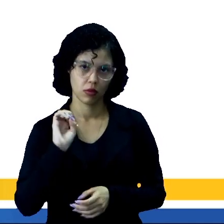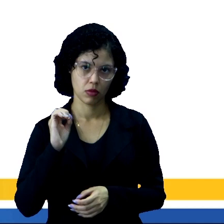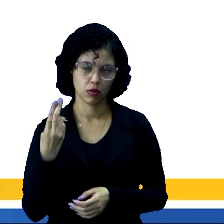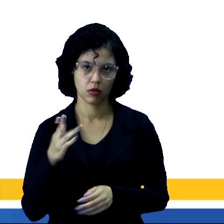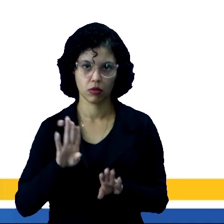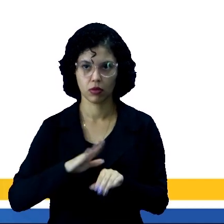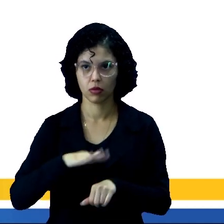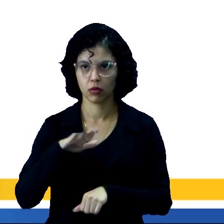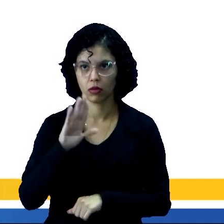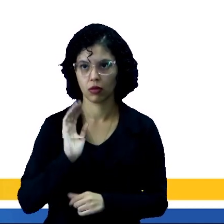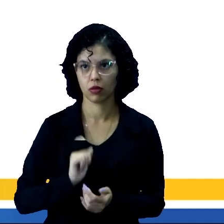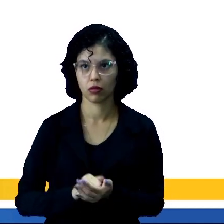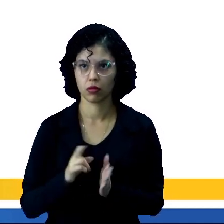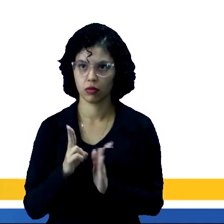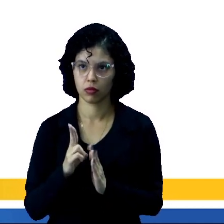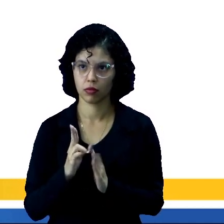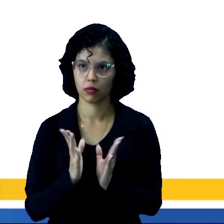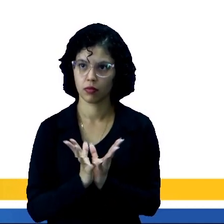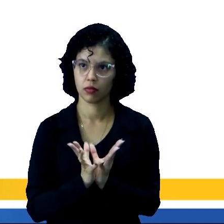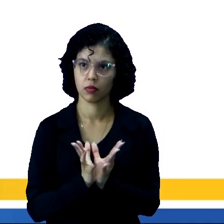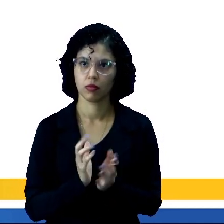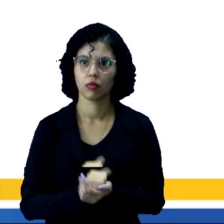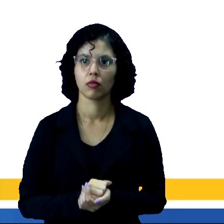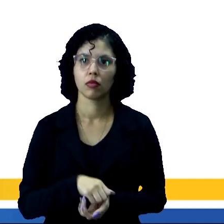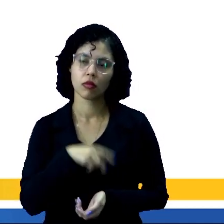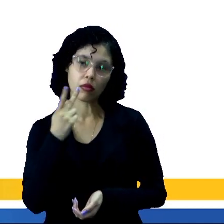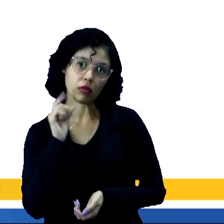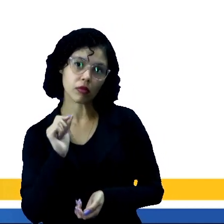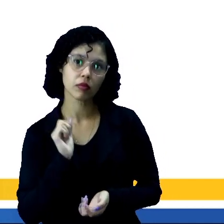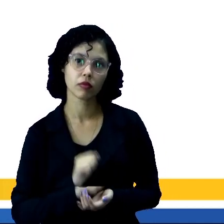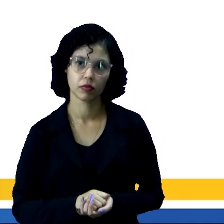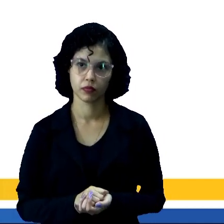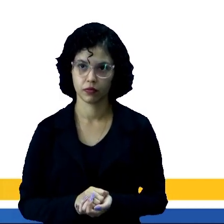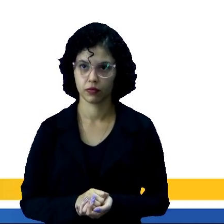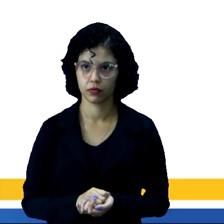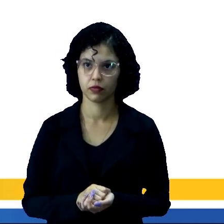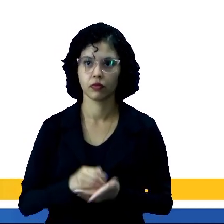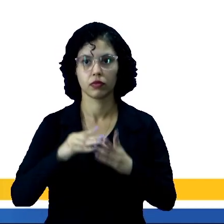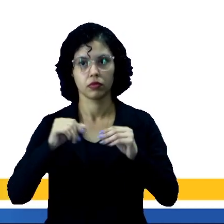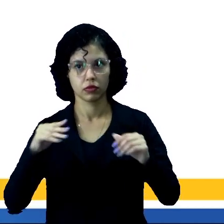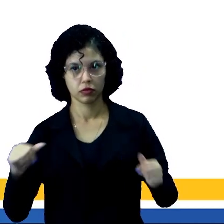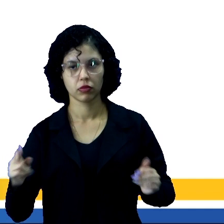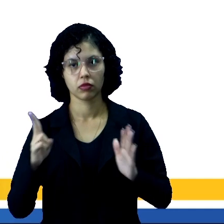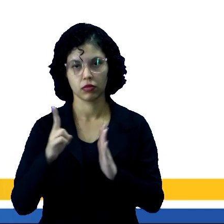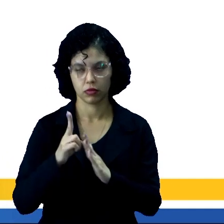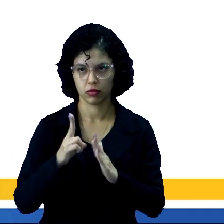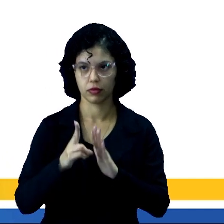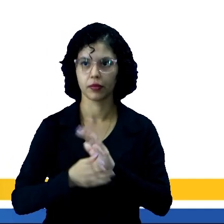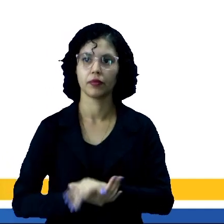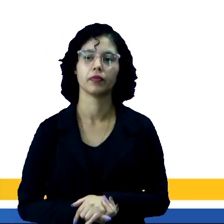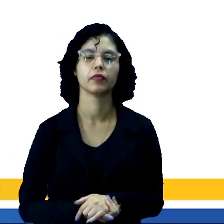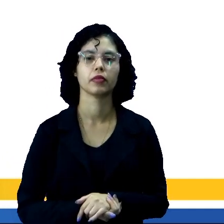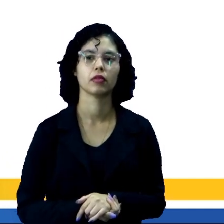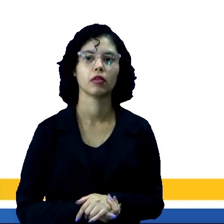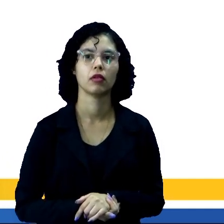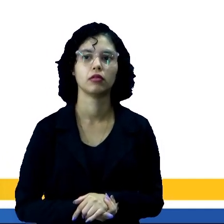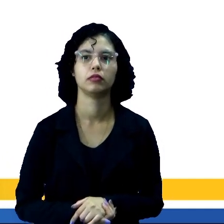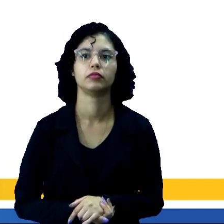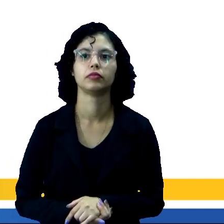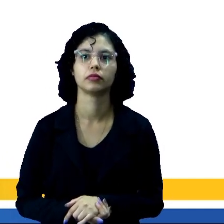comunidades indígenas. Nós estamos falando aí das terras indígenas, né?